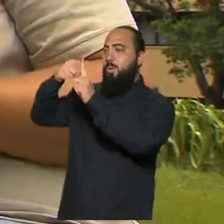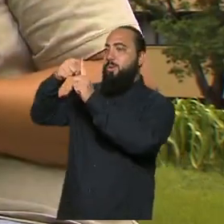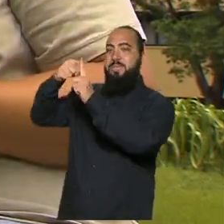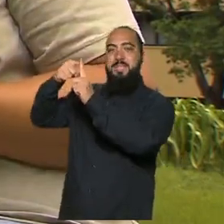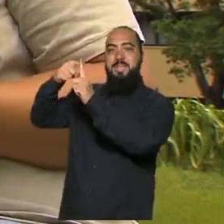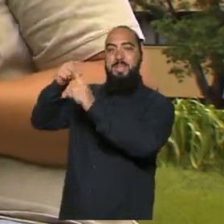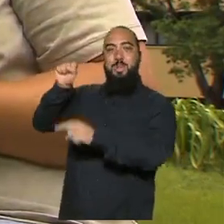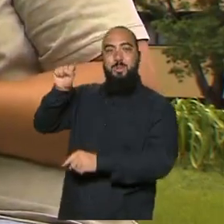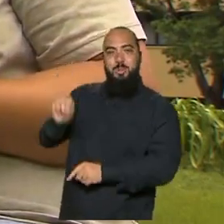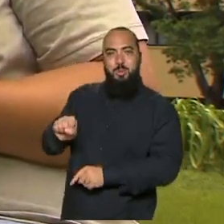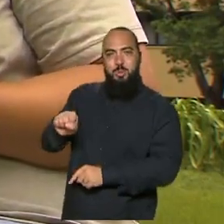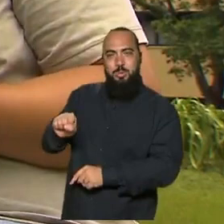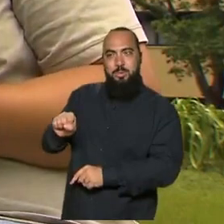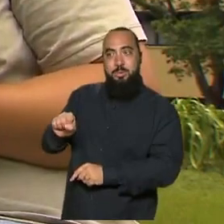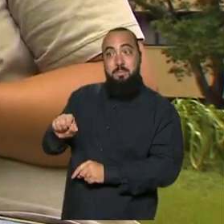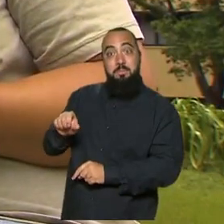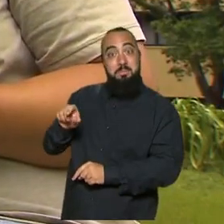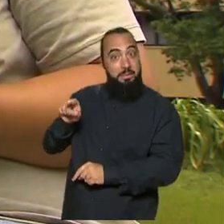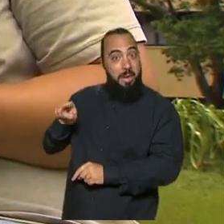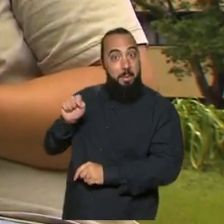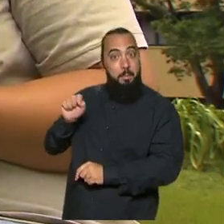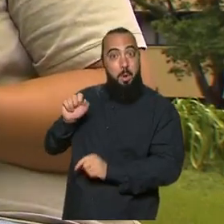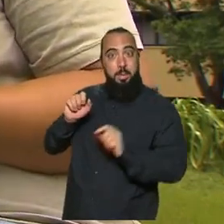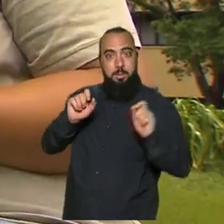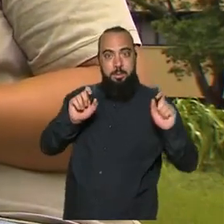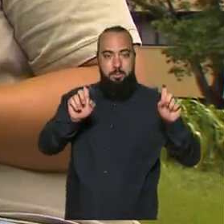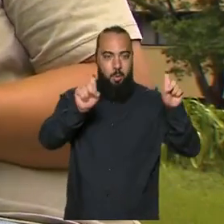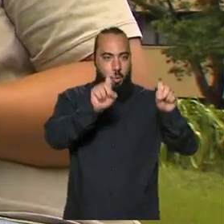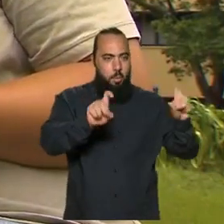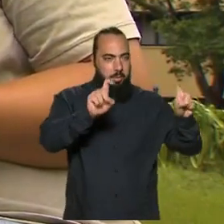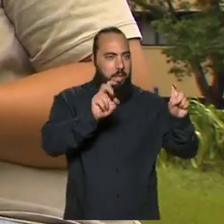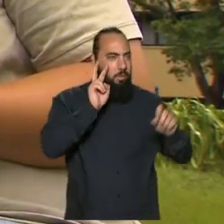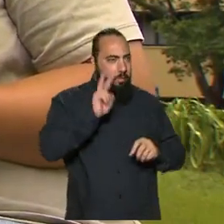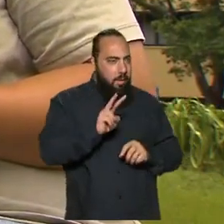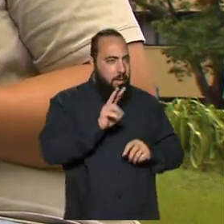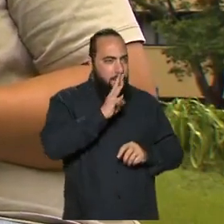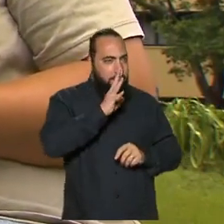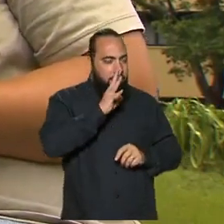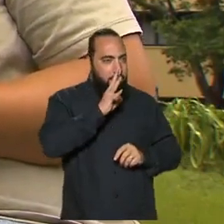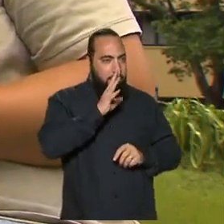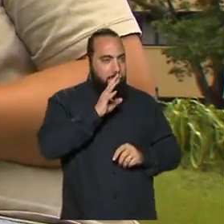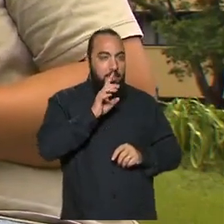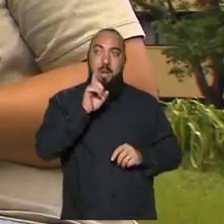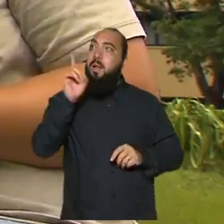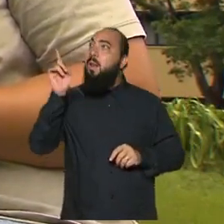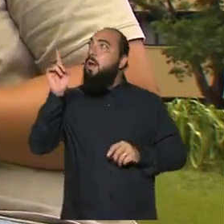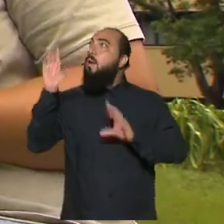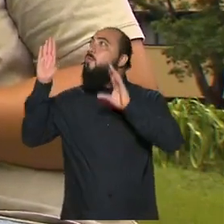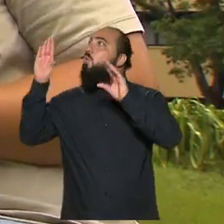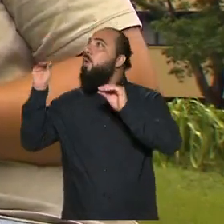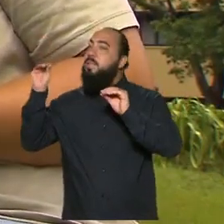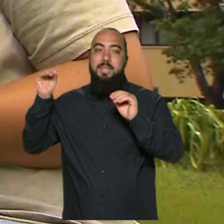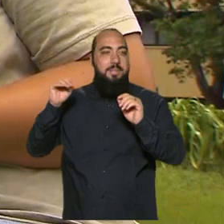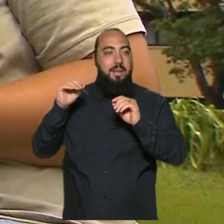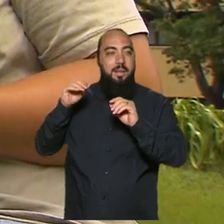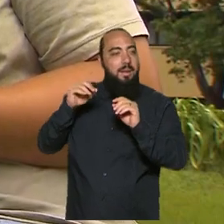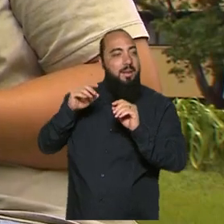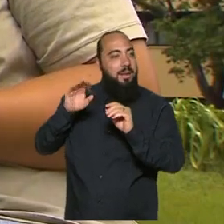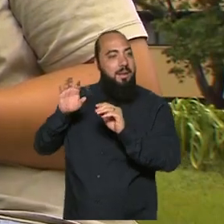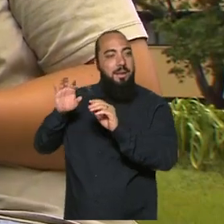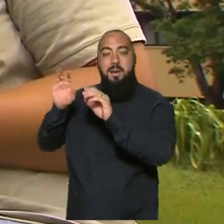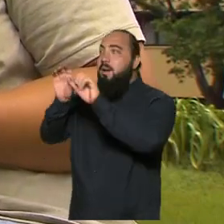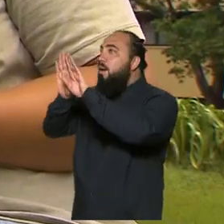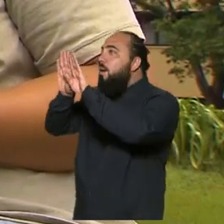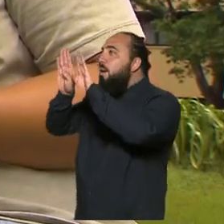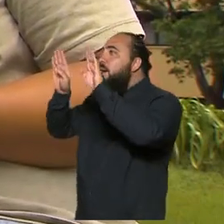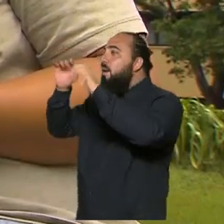Essa pessoa pode tirar os olhos do computador quando anoitecer, ir para fora de casa e identificar o Cruzeiro